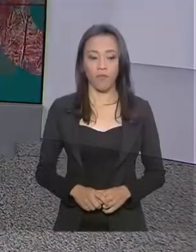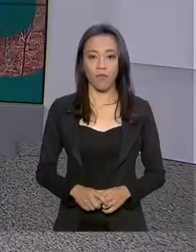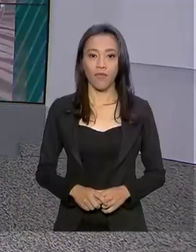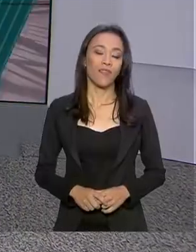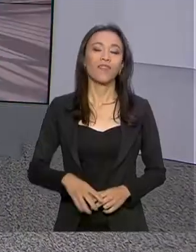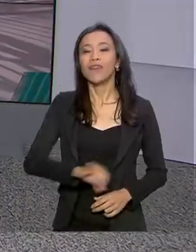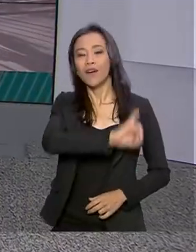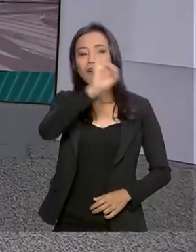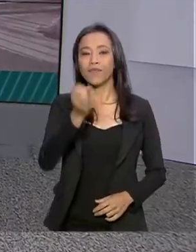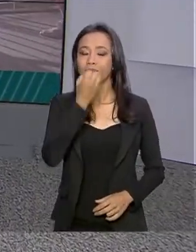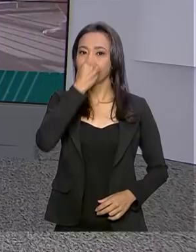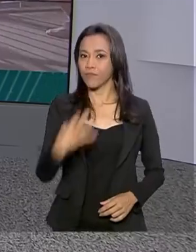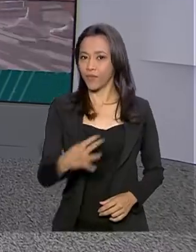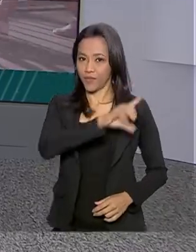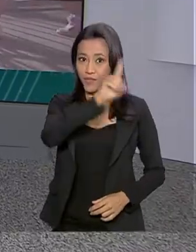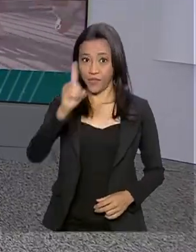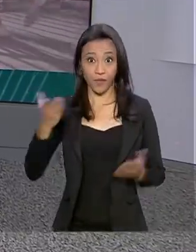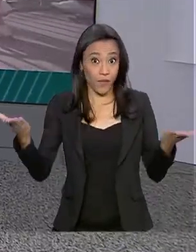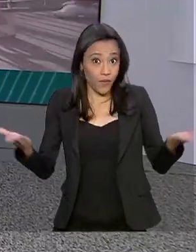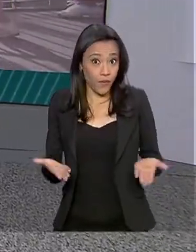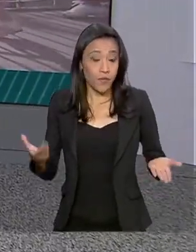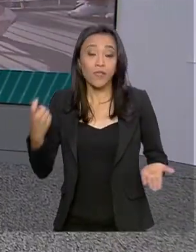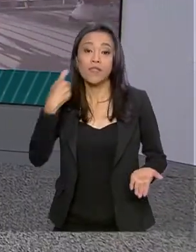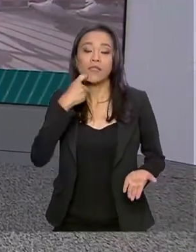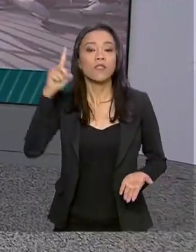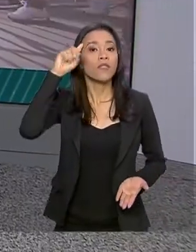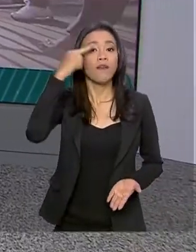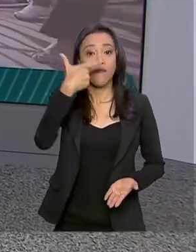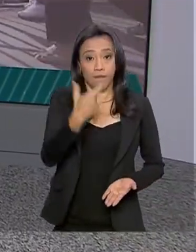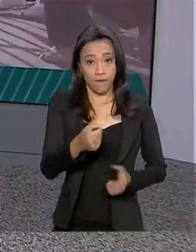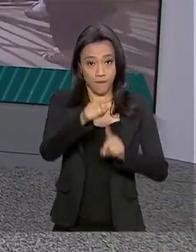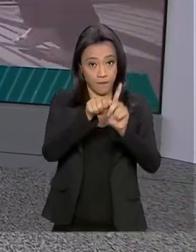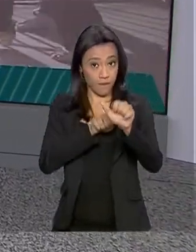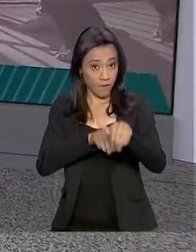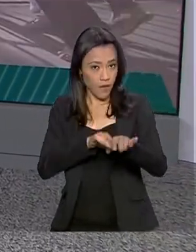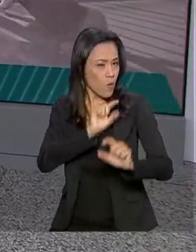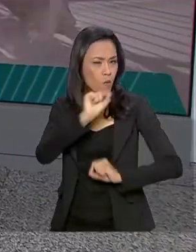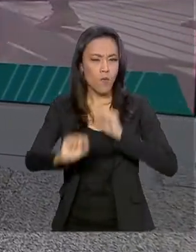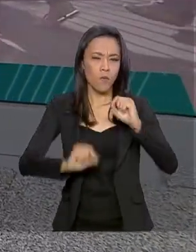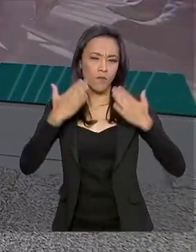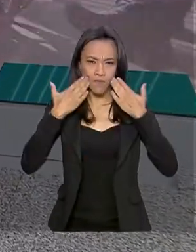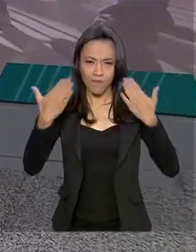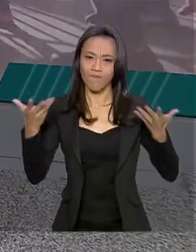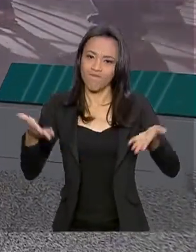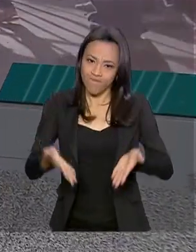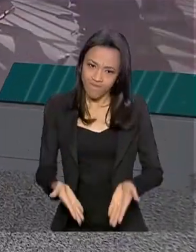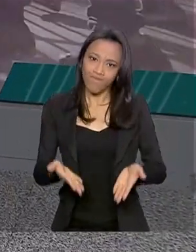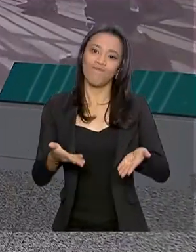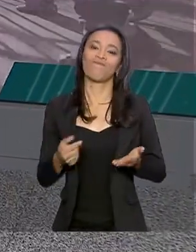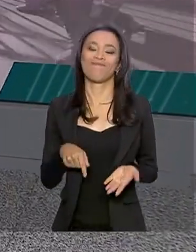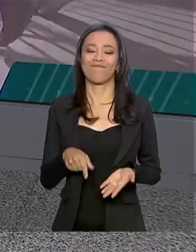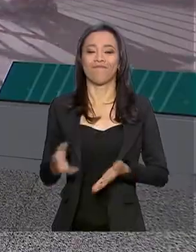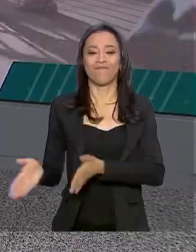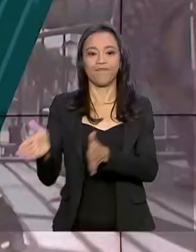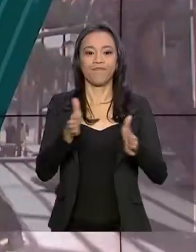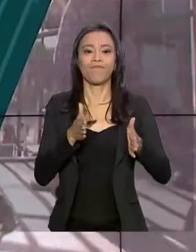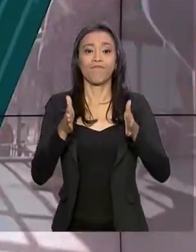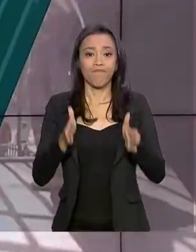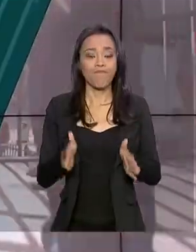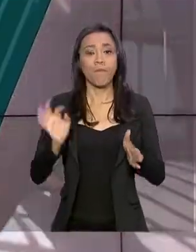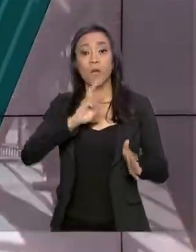Olá, bom dia pra você. Hoje é sexta-feira, 20 de setembro. Veja agora os destaques desta edição do Brasil em Dia.